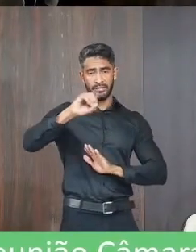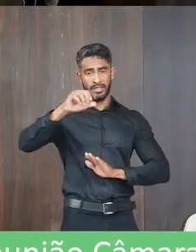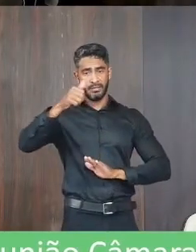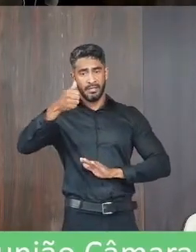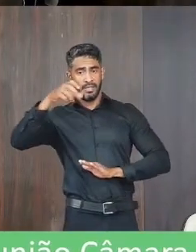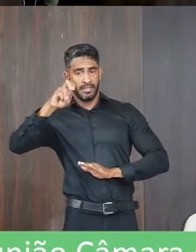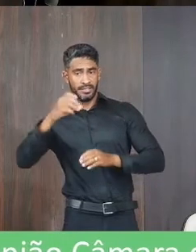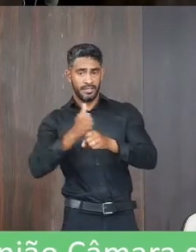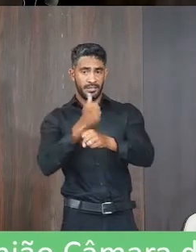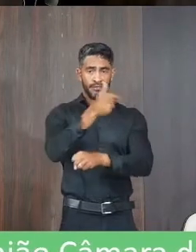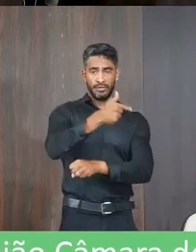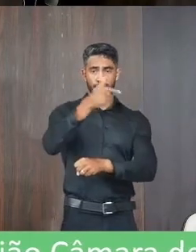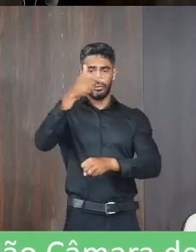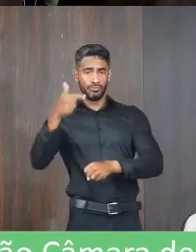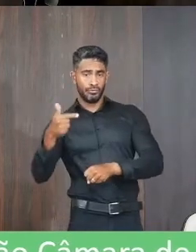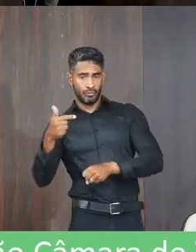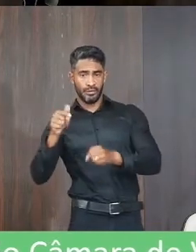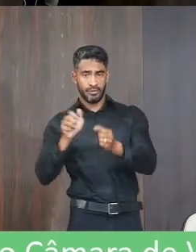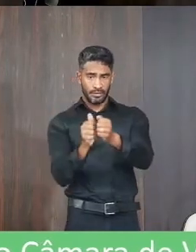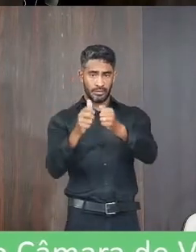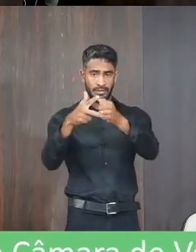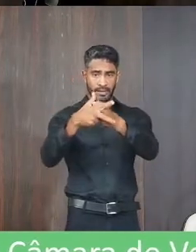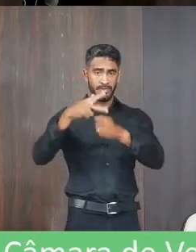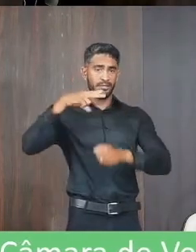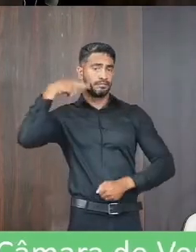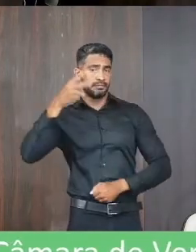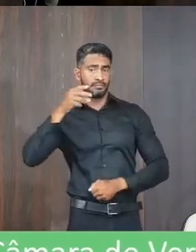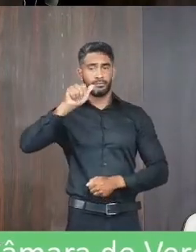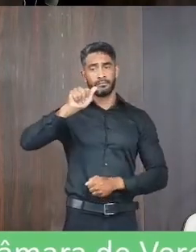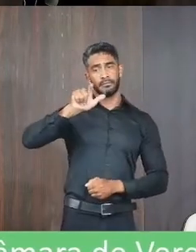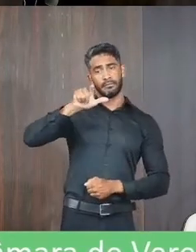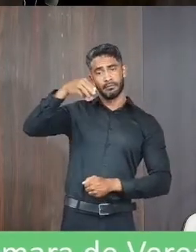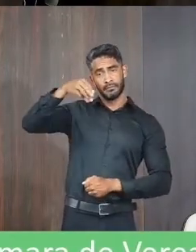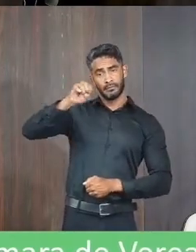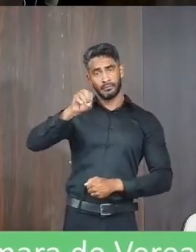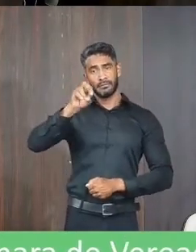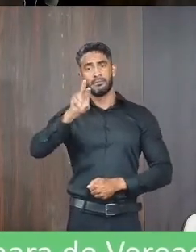-2022, do gabinete do vereador Sargento Almir,